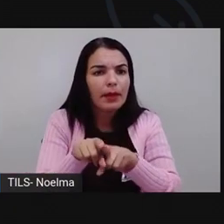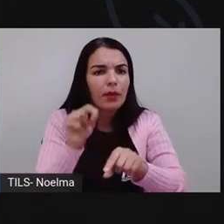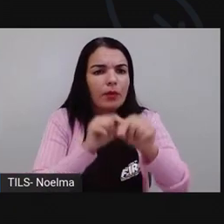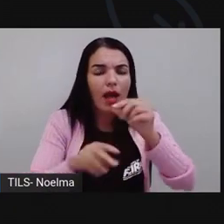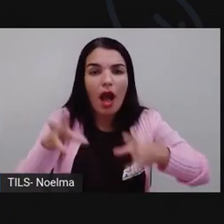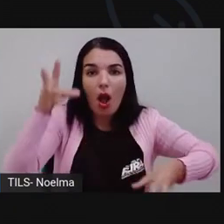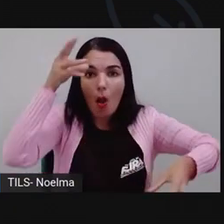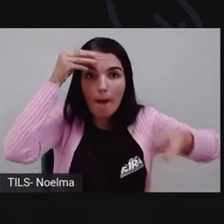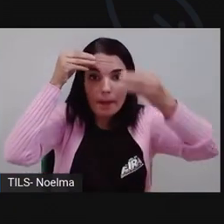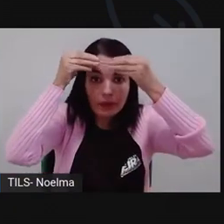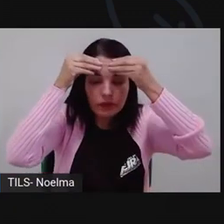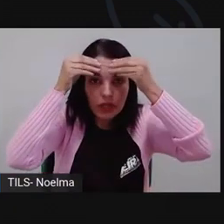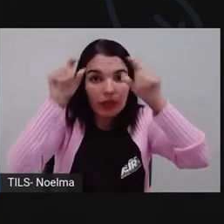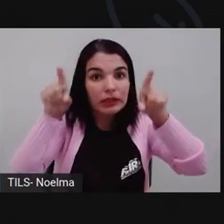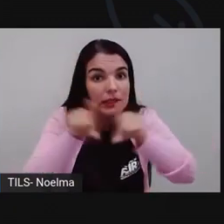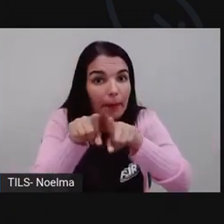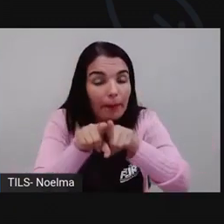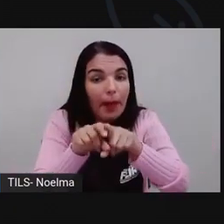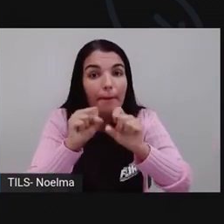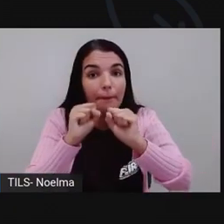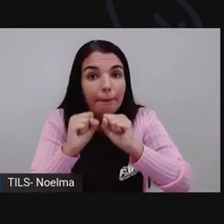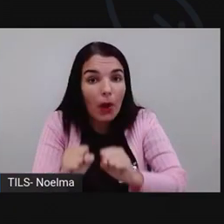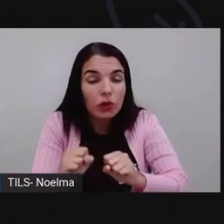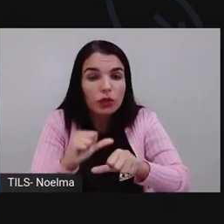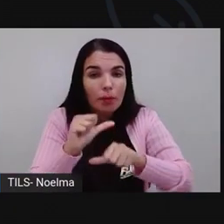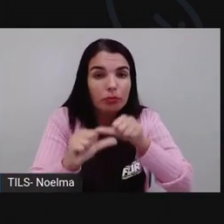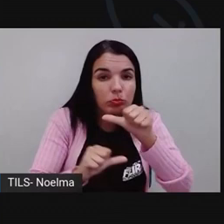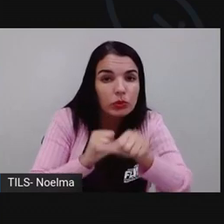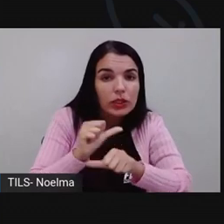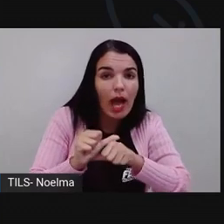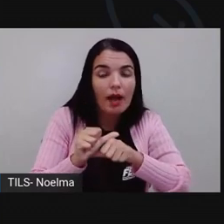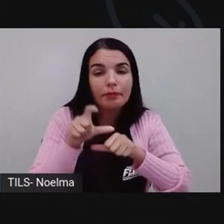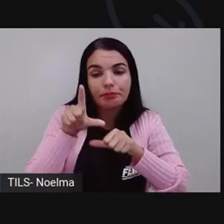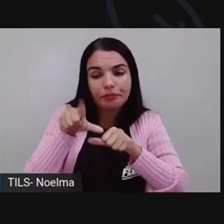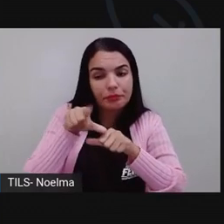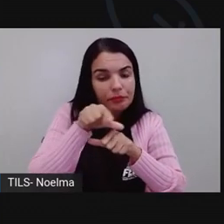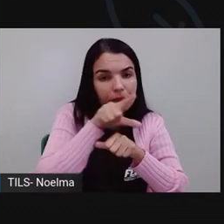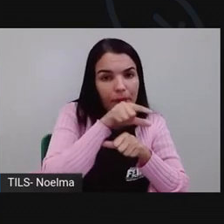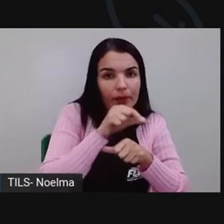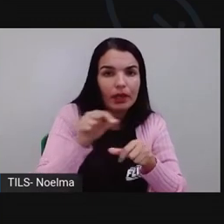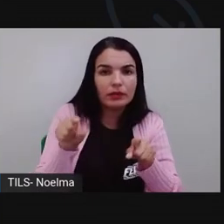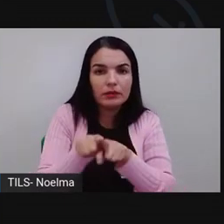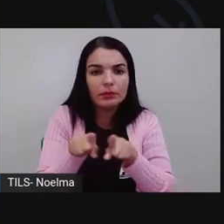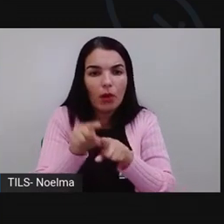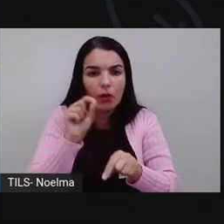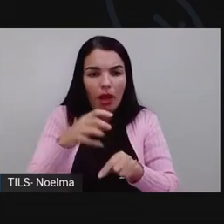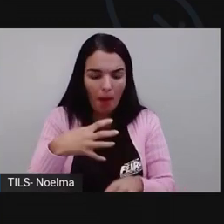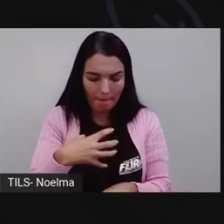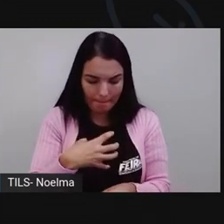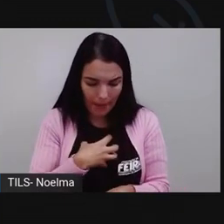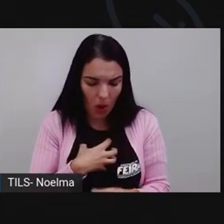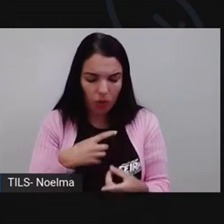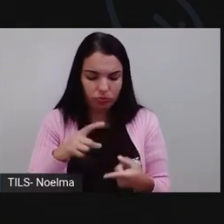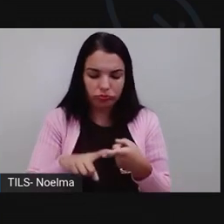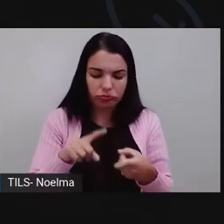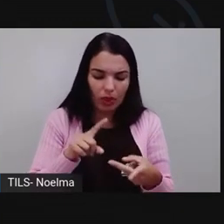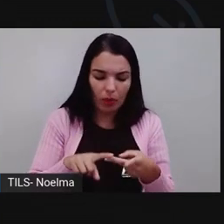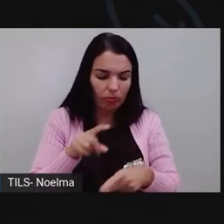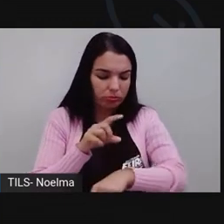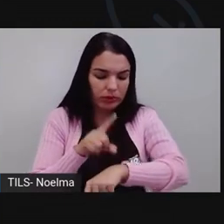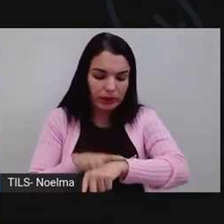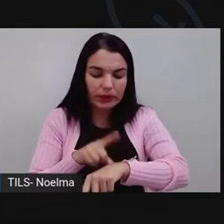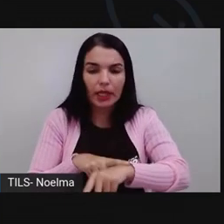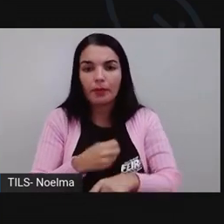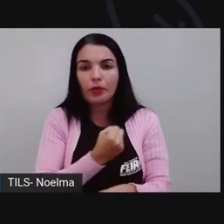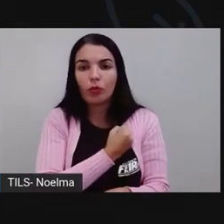verbo, ele se modifica, ele modifica a sua flexão aí, de acordo com o modo, com o tempo, com o número e a pessoa,